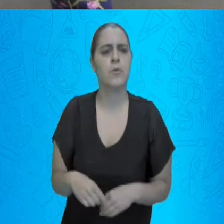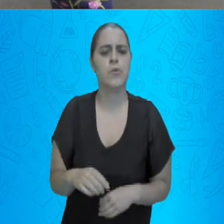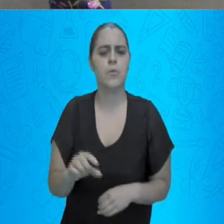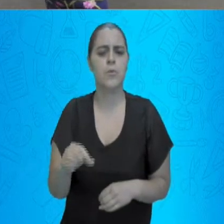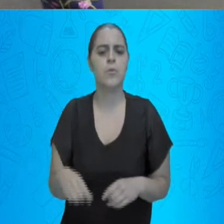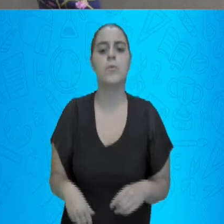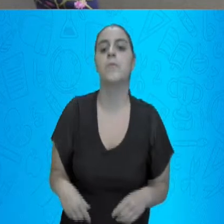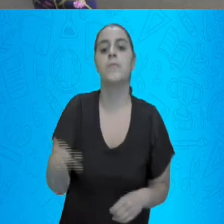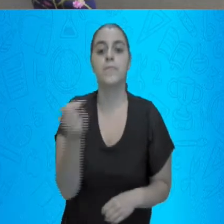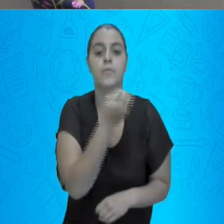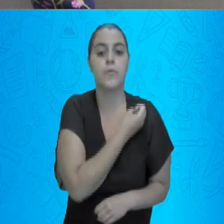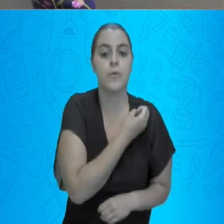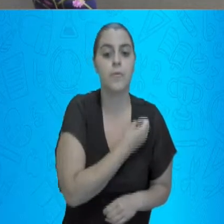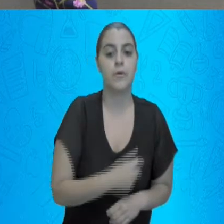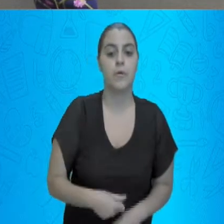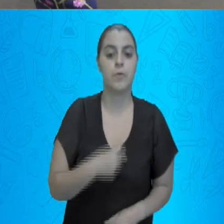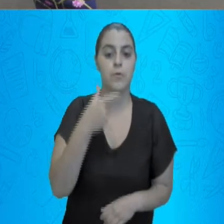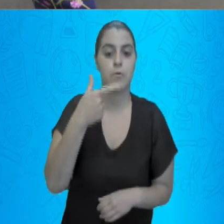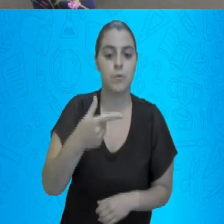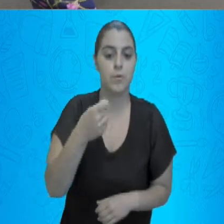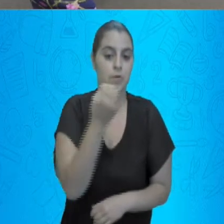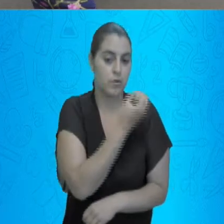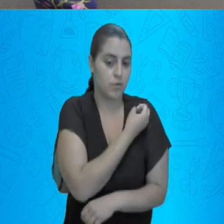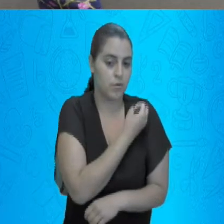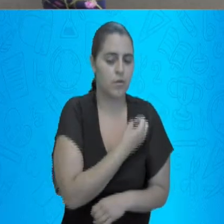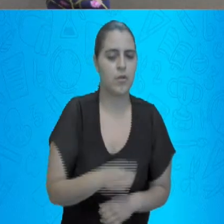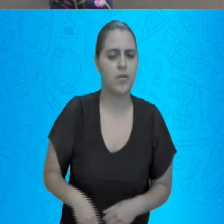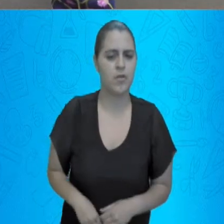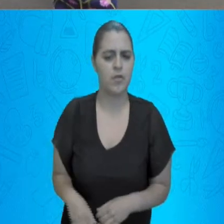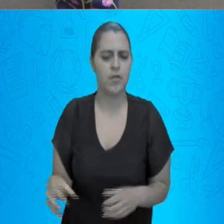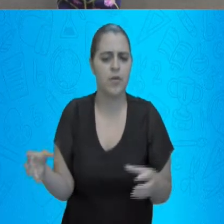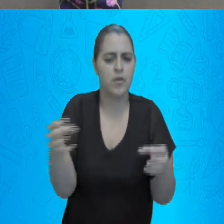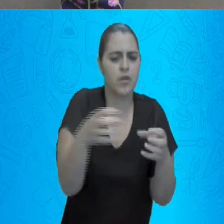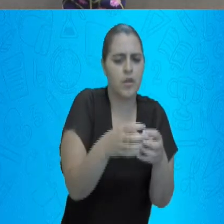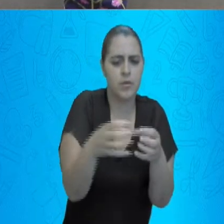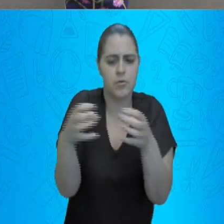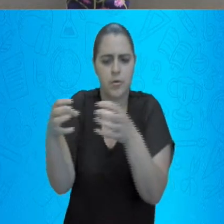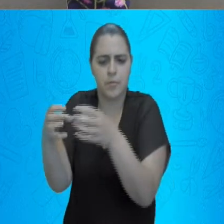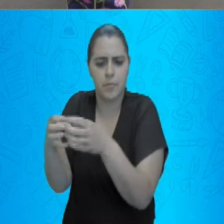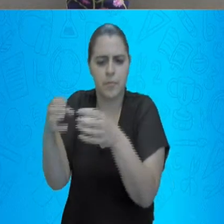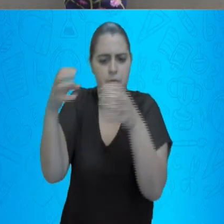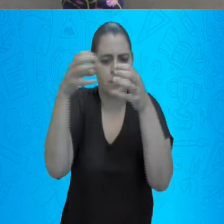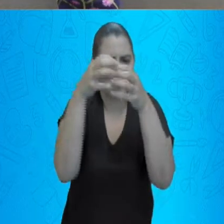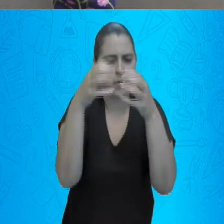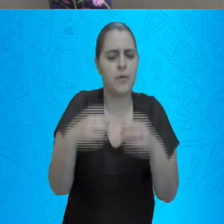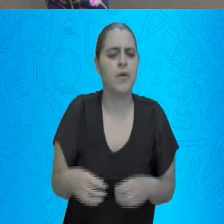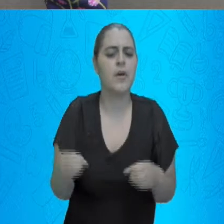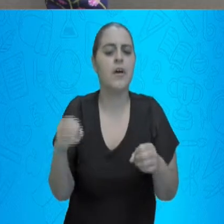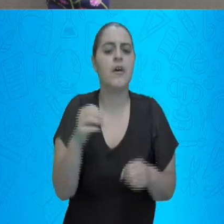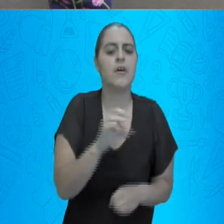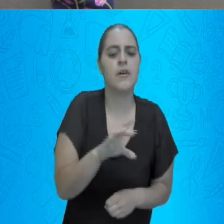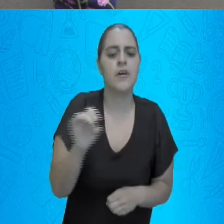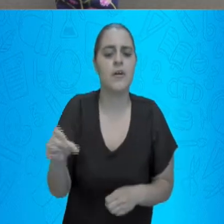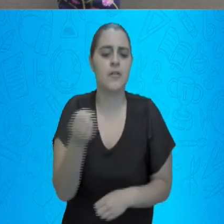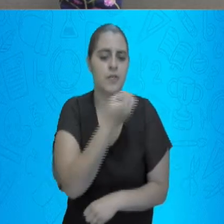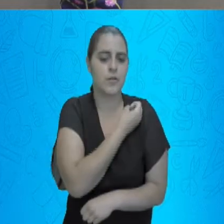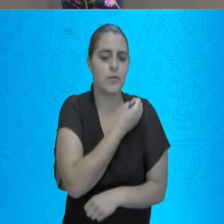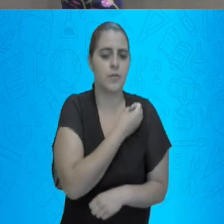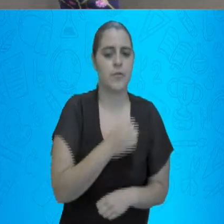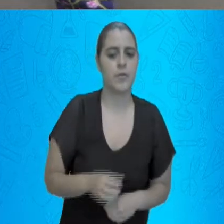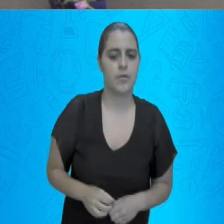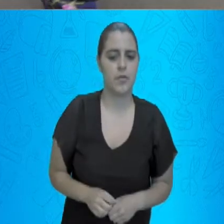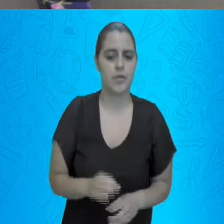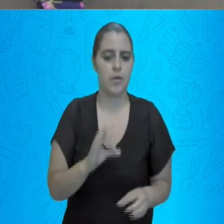número com dois algarismos, reagrupamos cada algarismo em sua